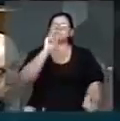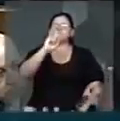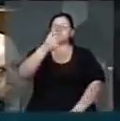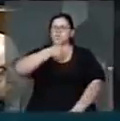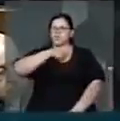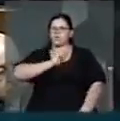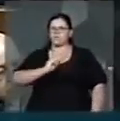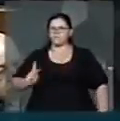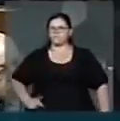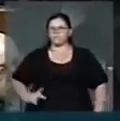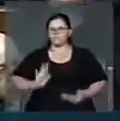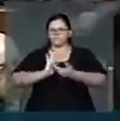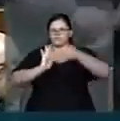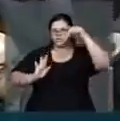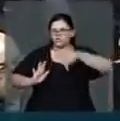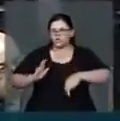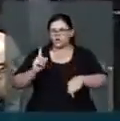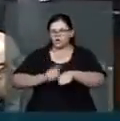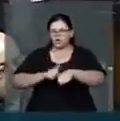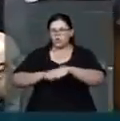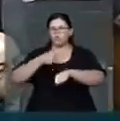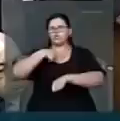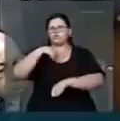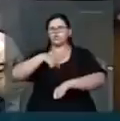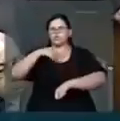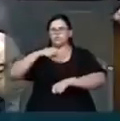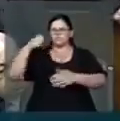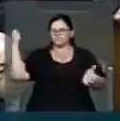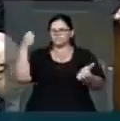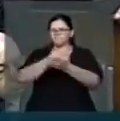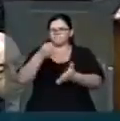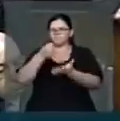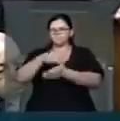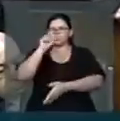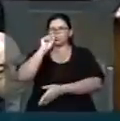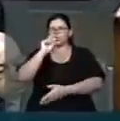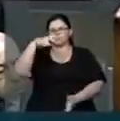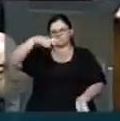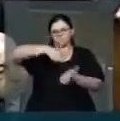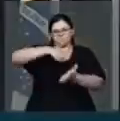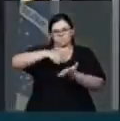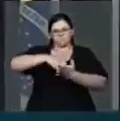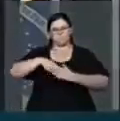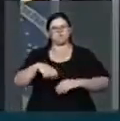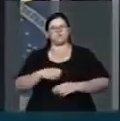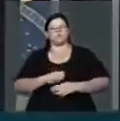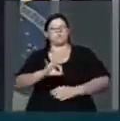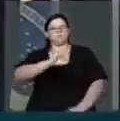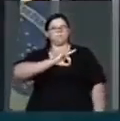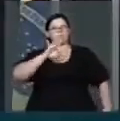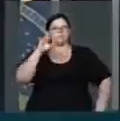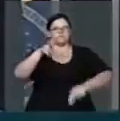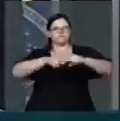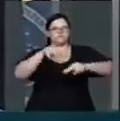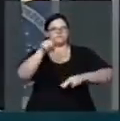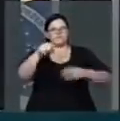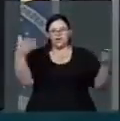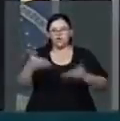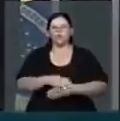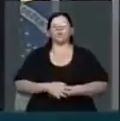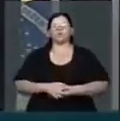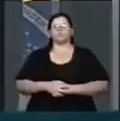presidente da casa nessa hora, eu ia mandar exatamente o sistema de segurança prendê-lo. Agora,